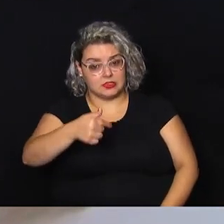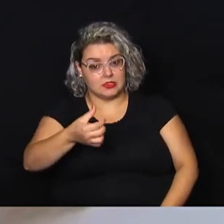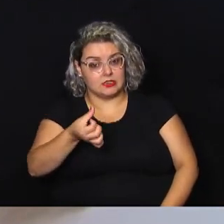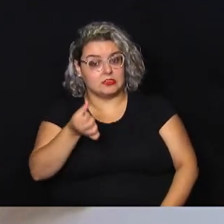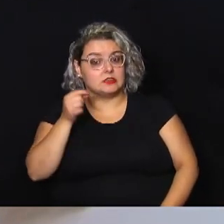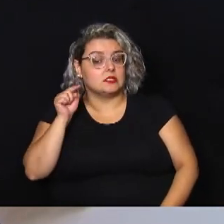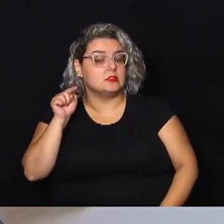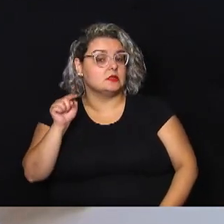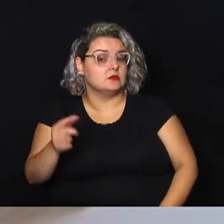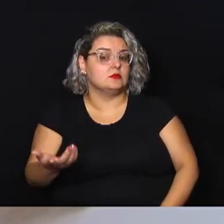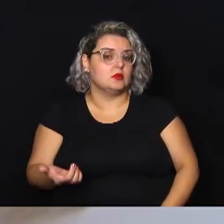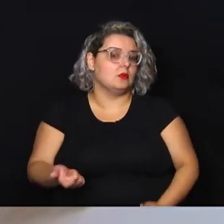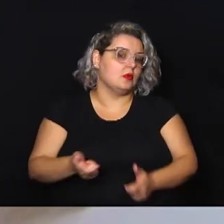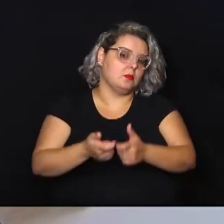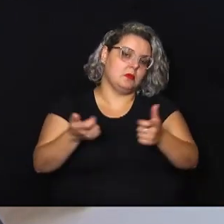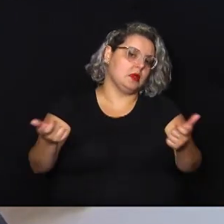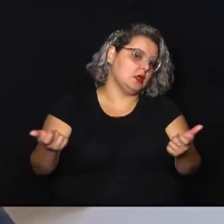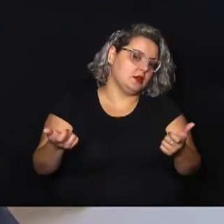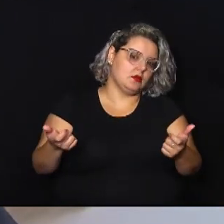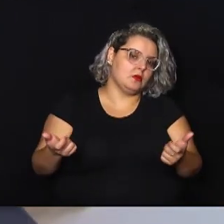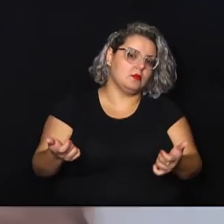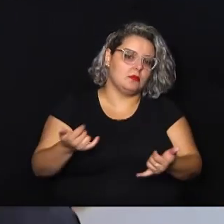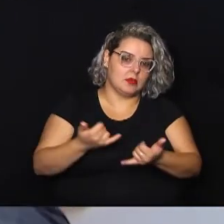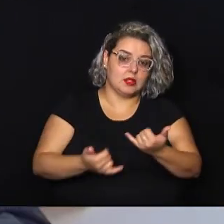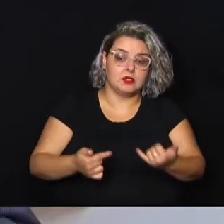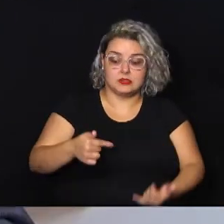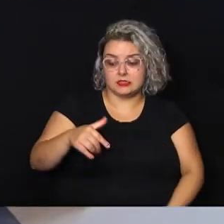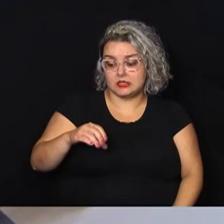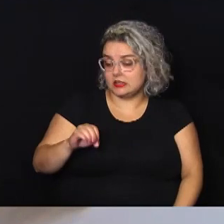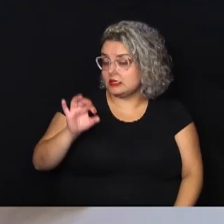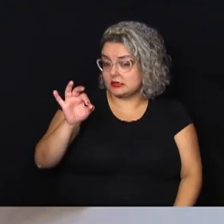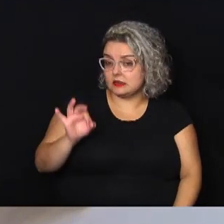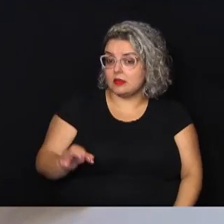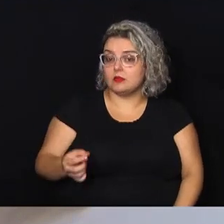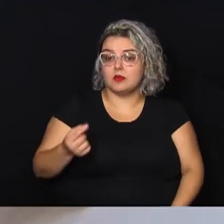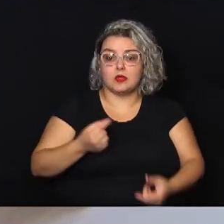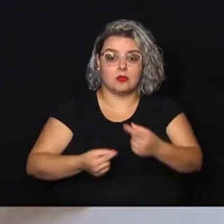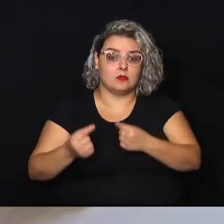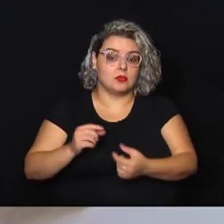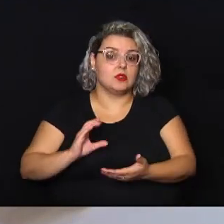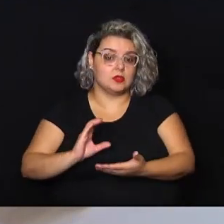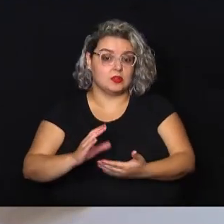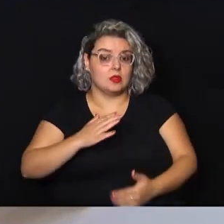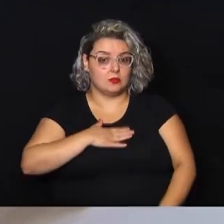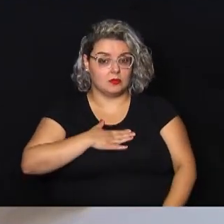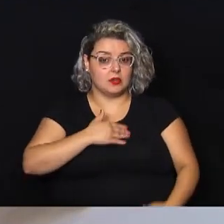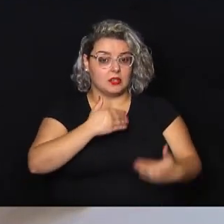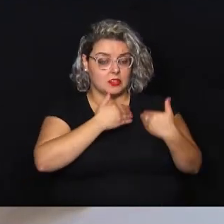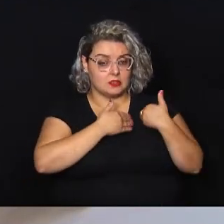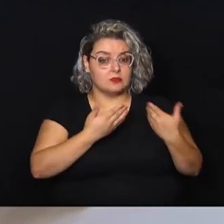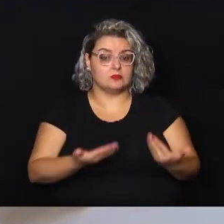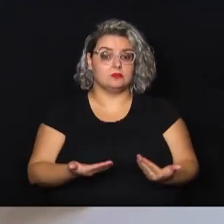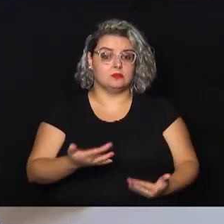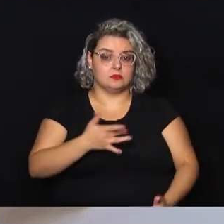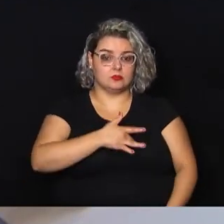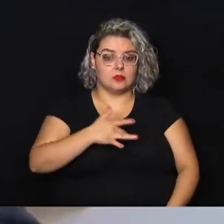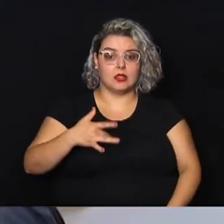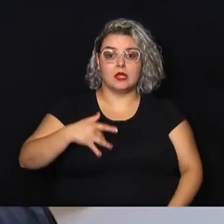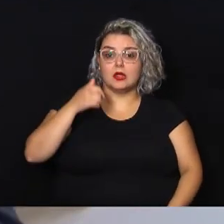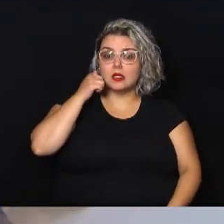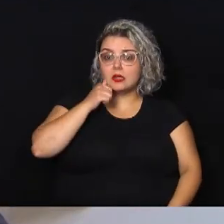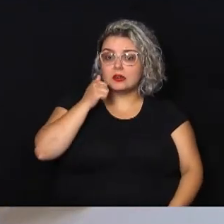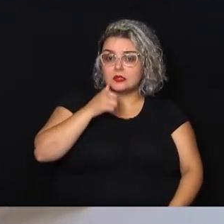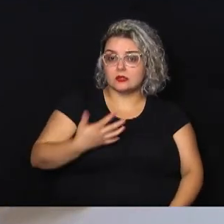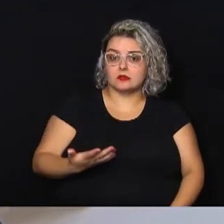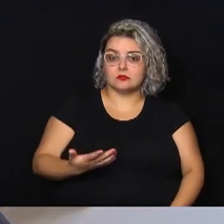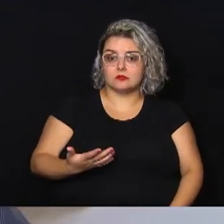a maior parte, basicamente 70% das emendas que couberam a mim para a saúde da mulher. E